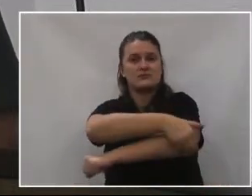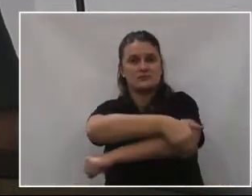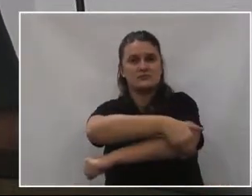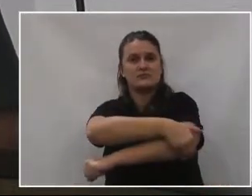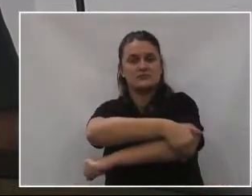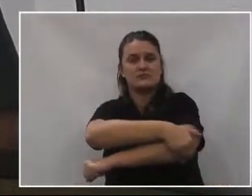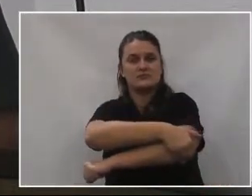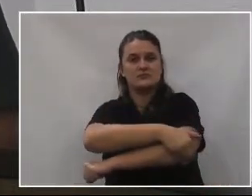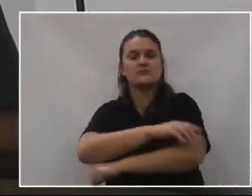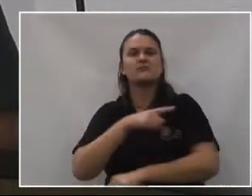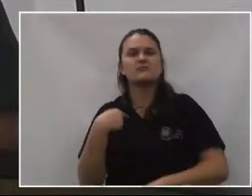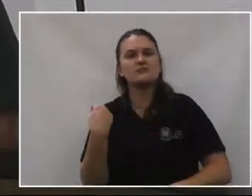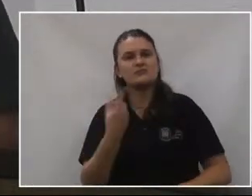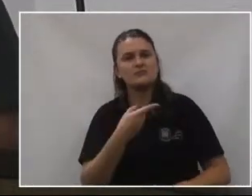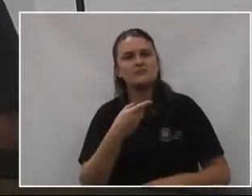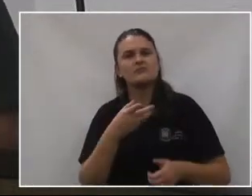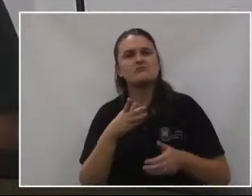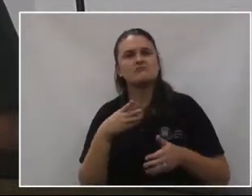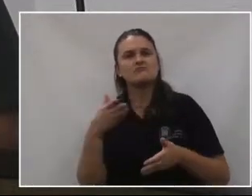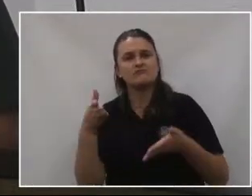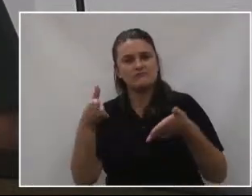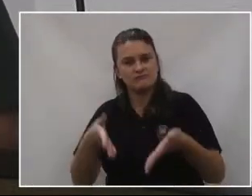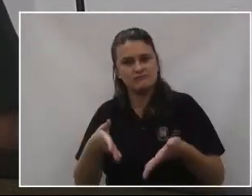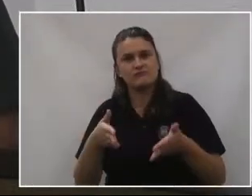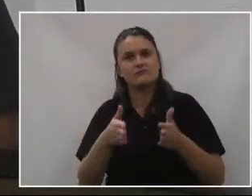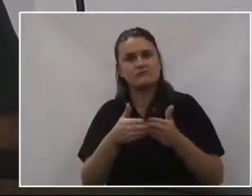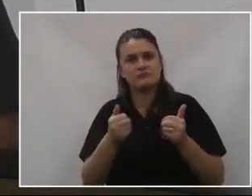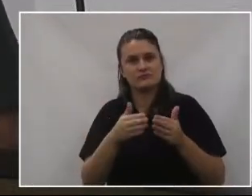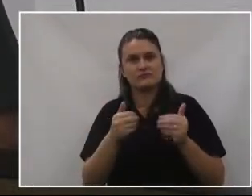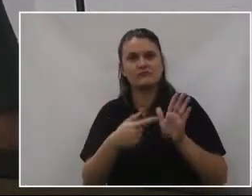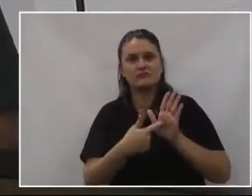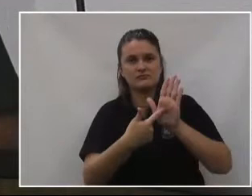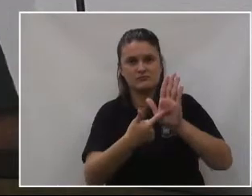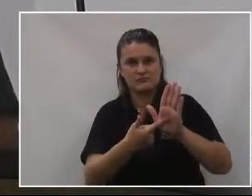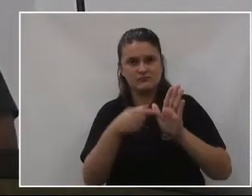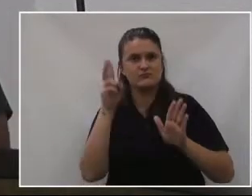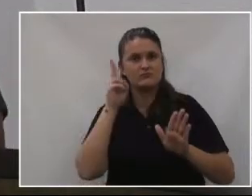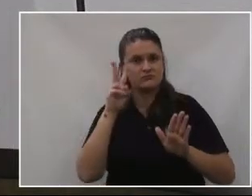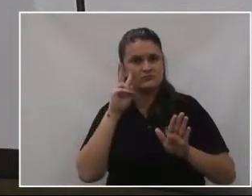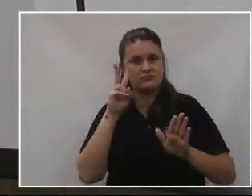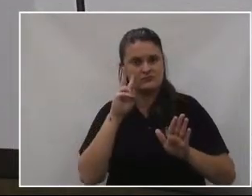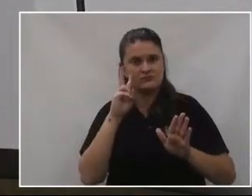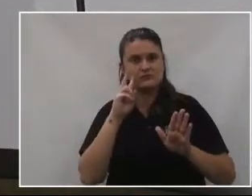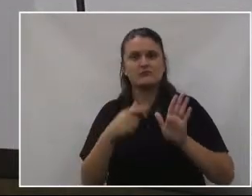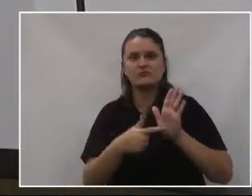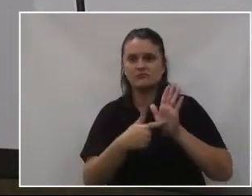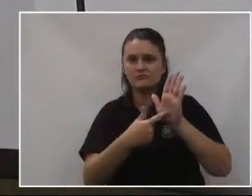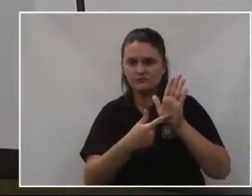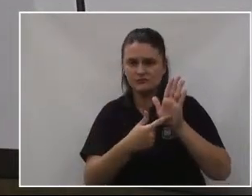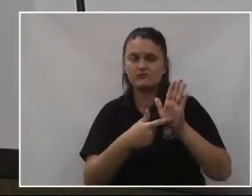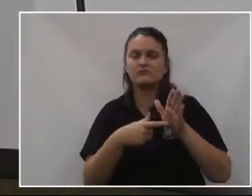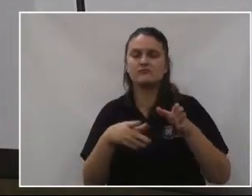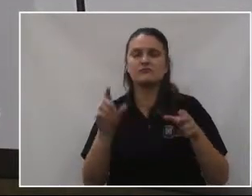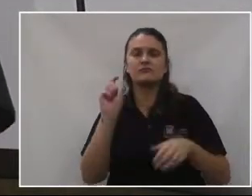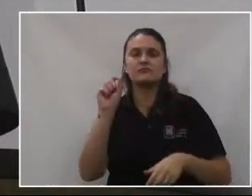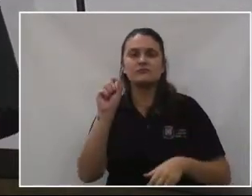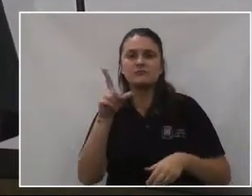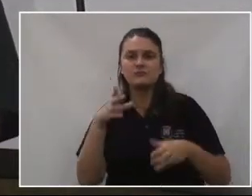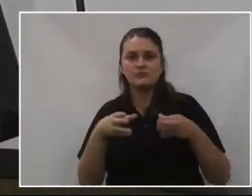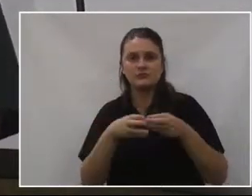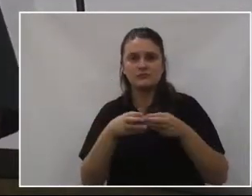Então, a gente veio mostrar um pouco da nossa instituição, um pouco também do escutismo,